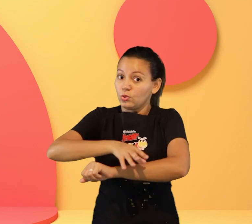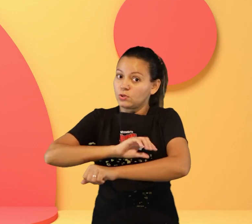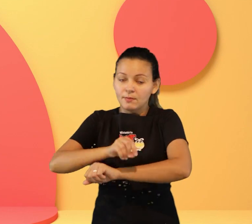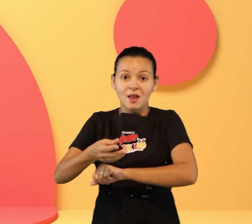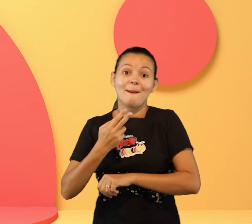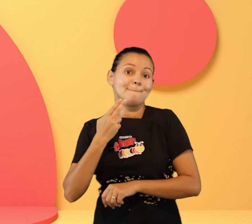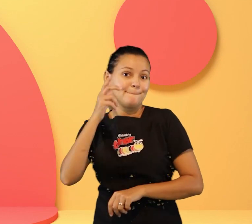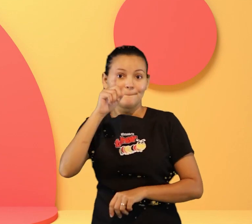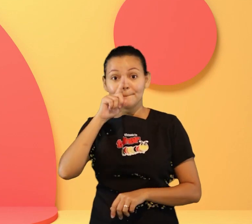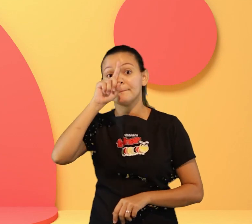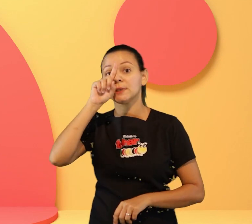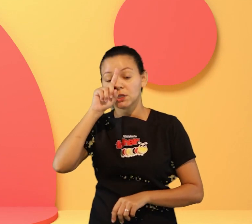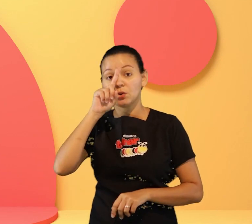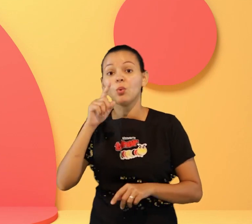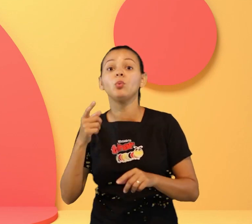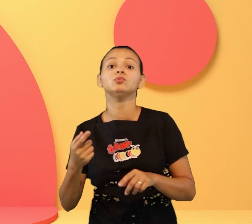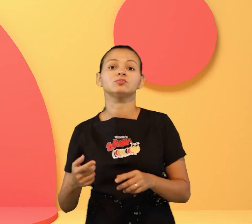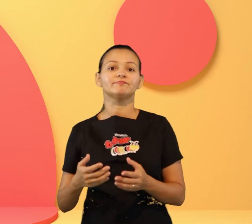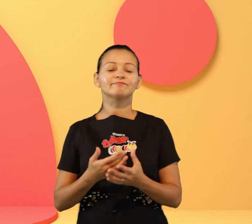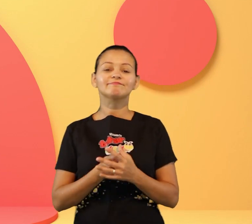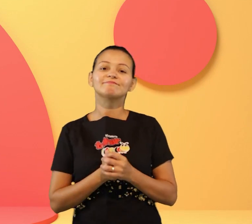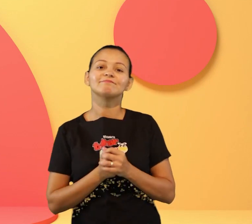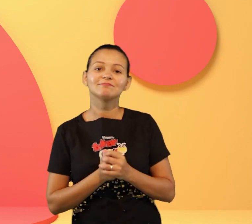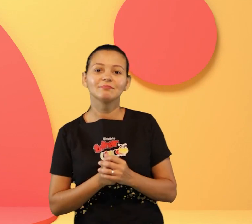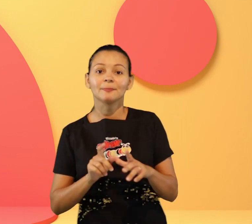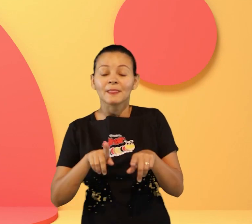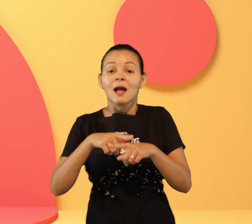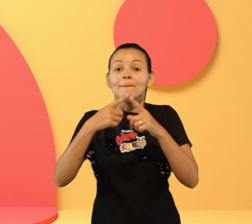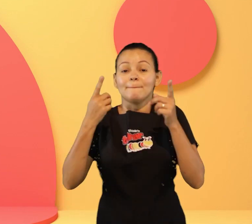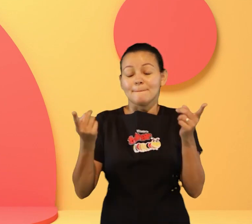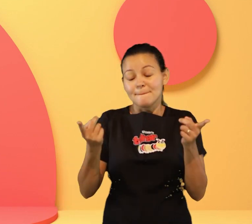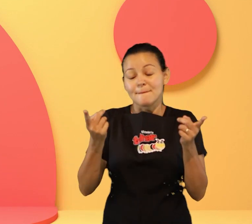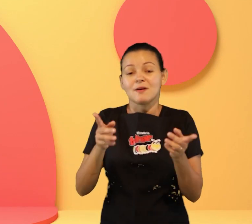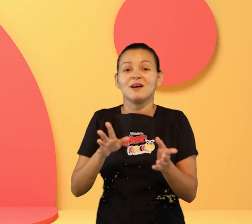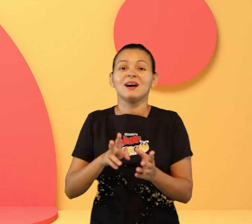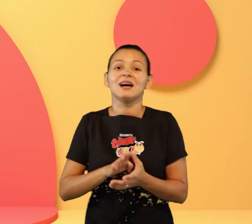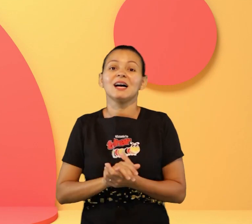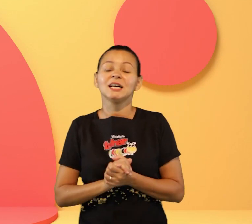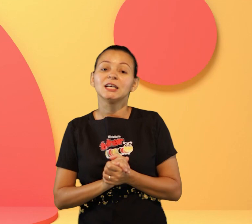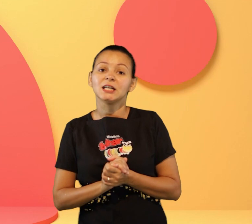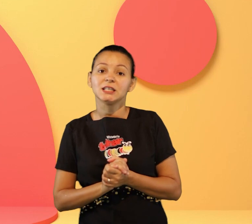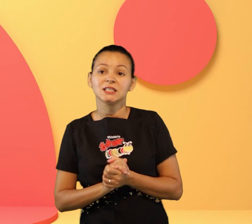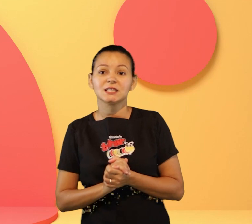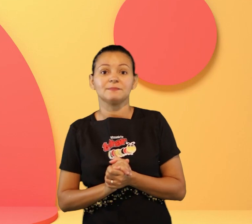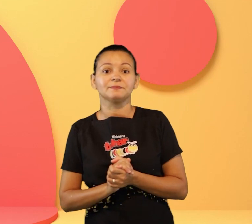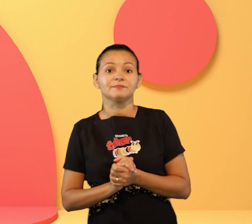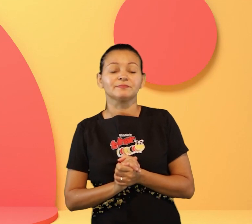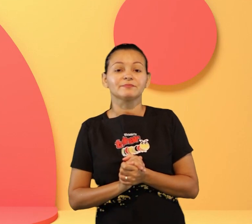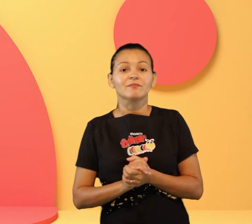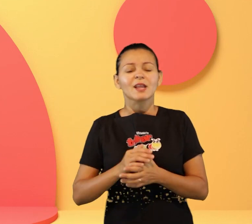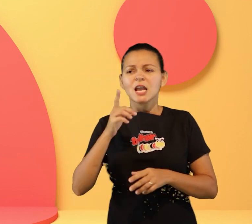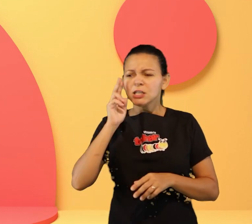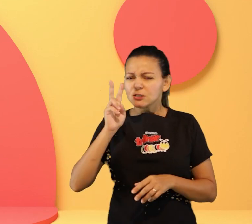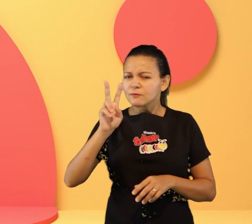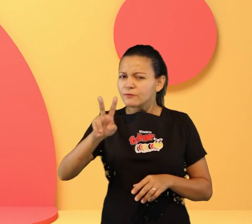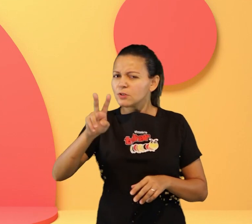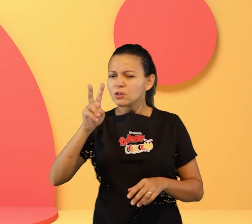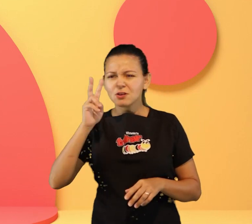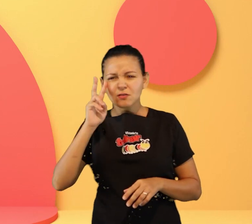eles perceberam que eles podiam chegar perto de Jesus e que eles poderiam ser curados olha o que aconteceu eles gritaram